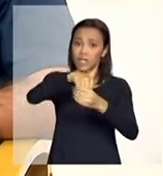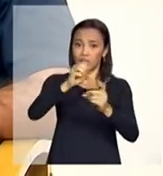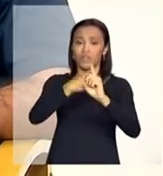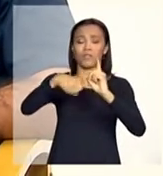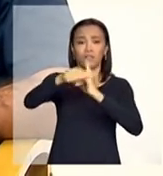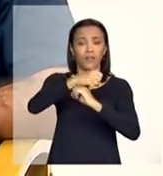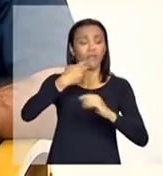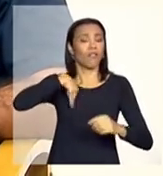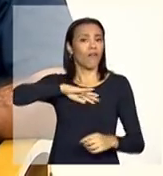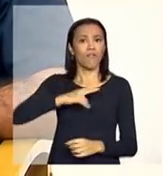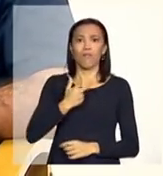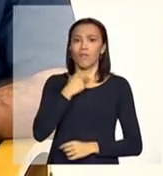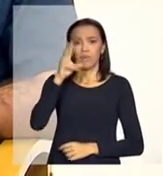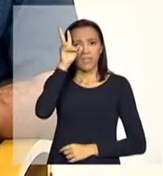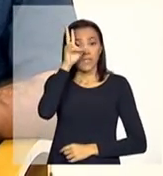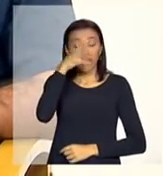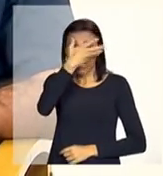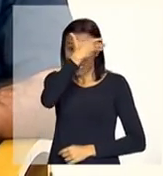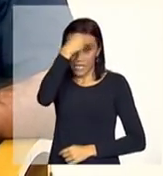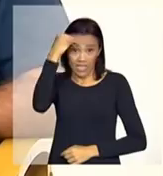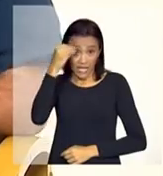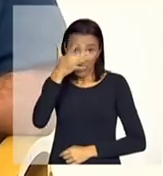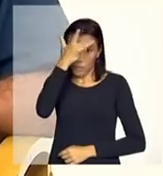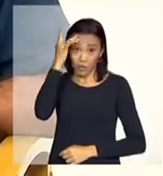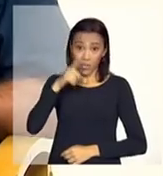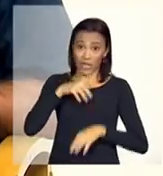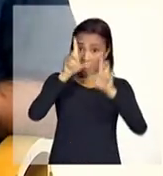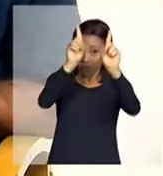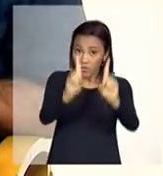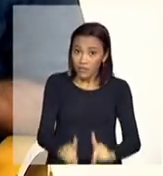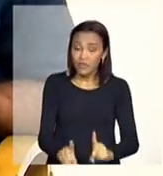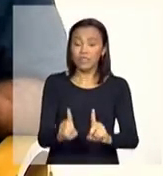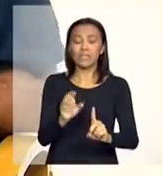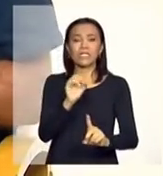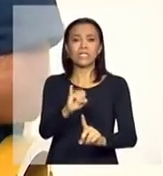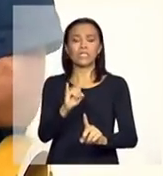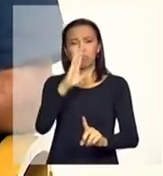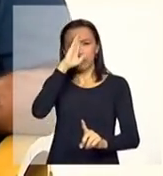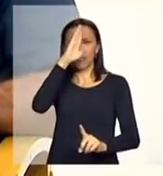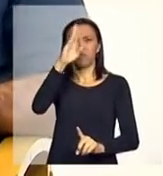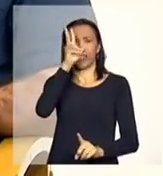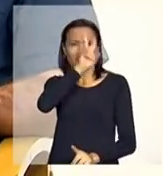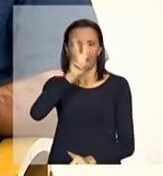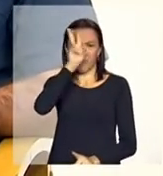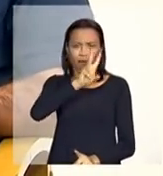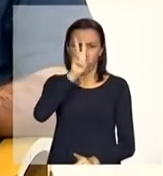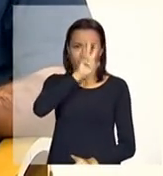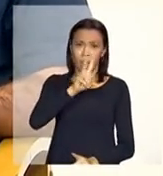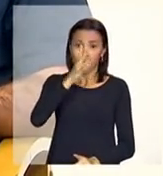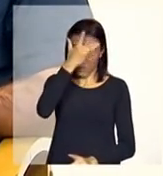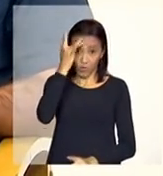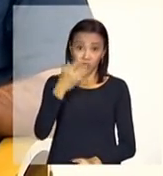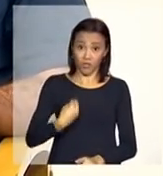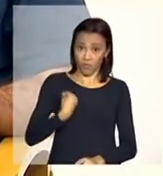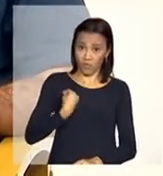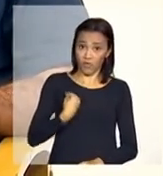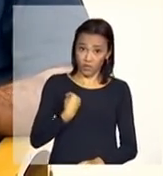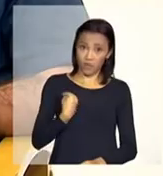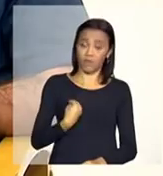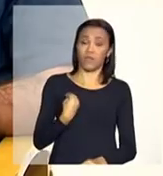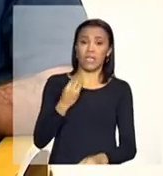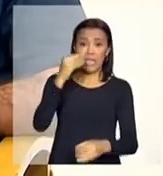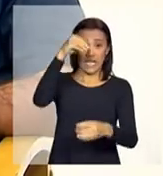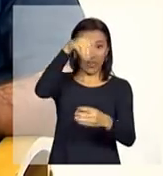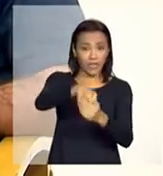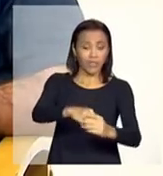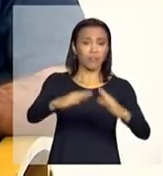pode esquecer que historicamente essas pessoas com deficiência e principalmente se a gente for falar das pessoas com deficiência que estão institucionalizadas, Que estão vivendo